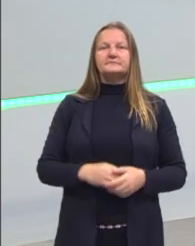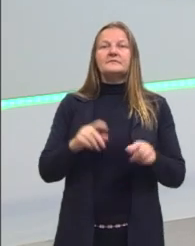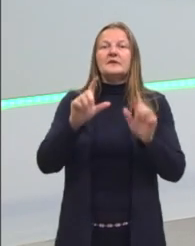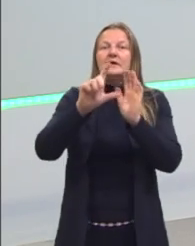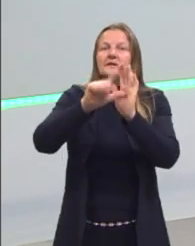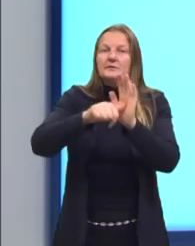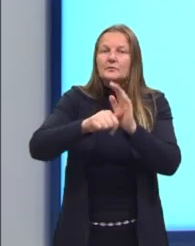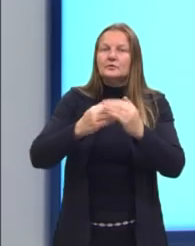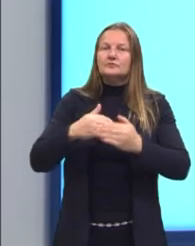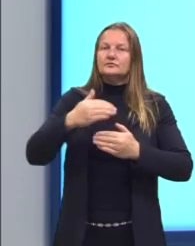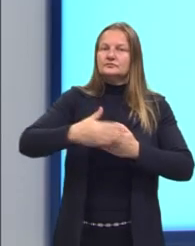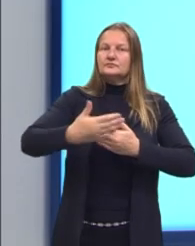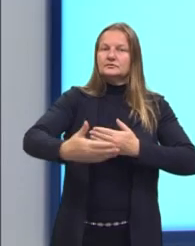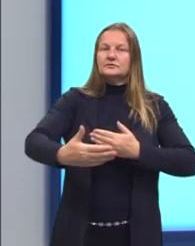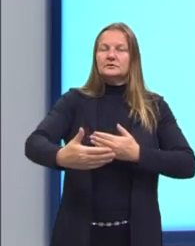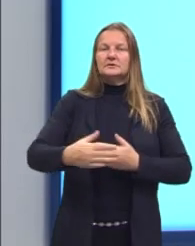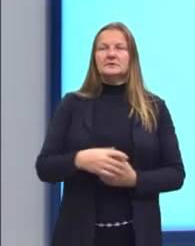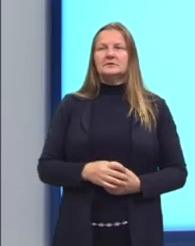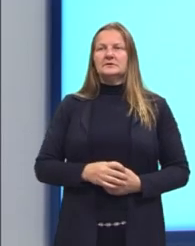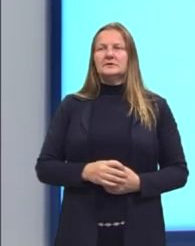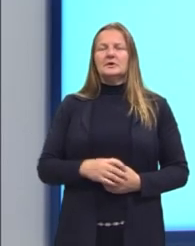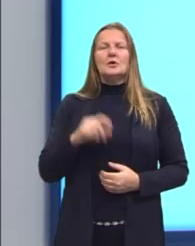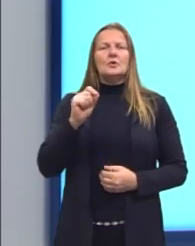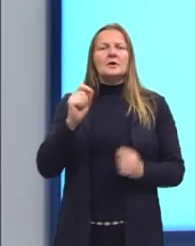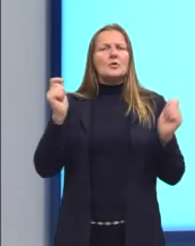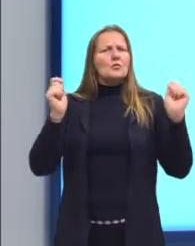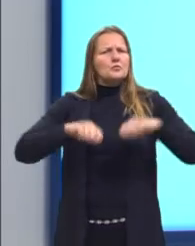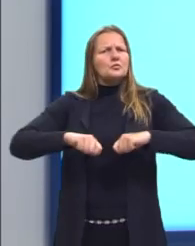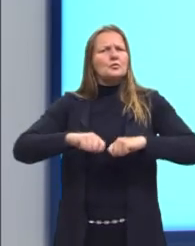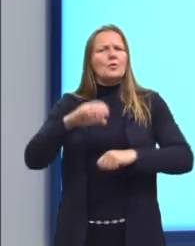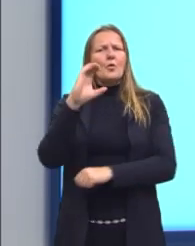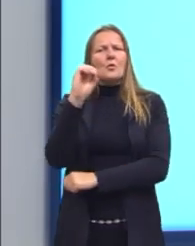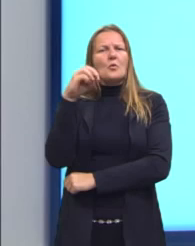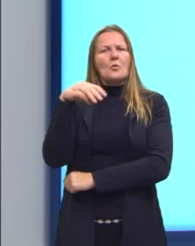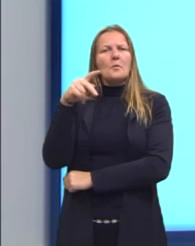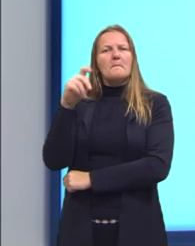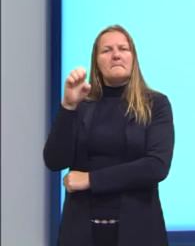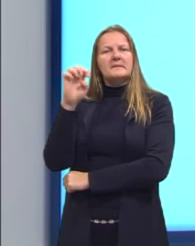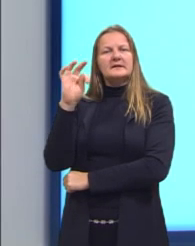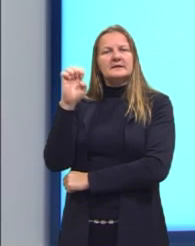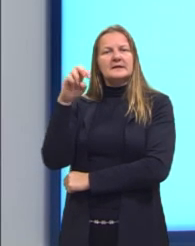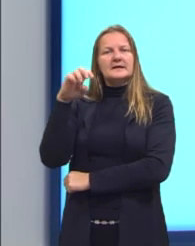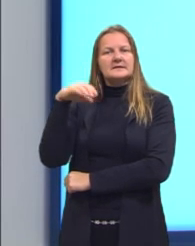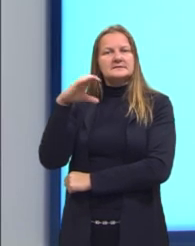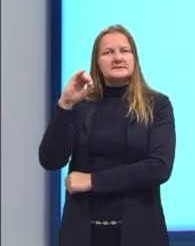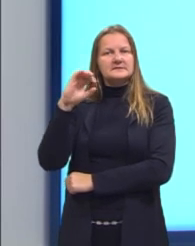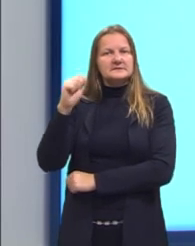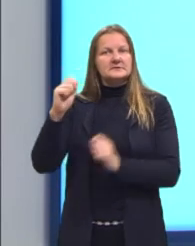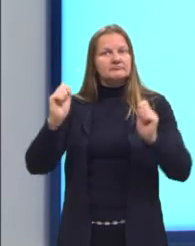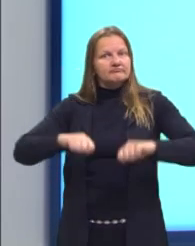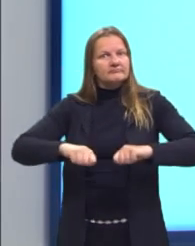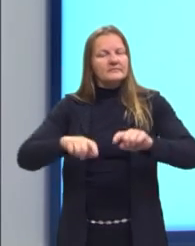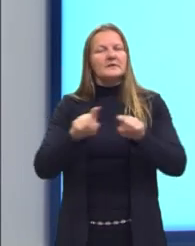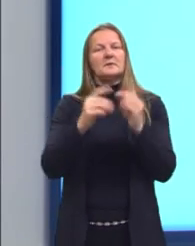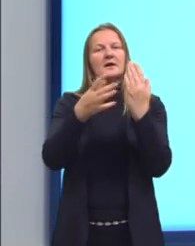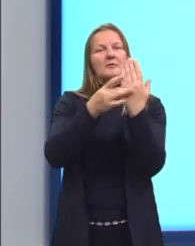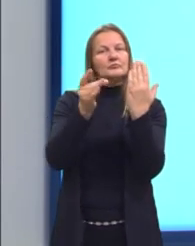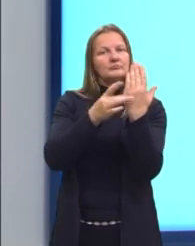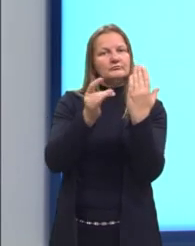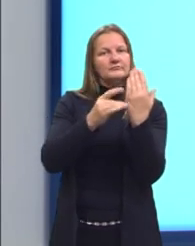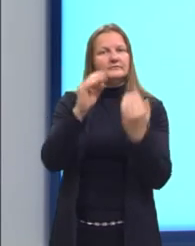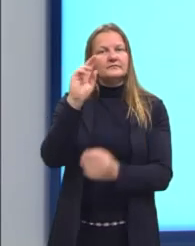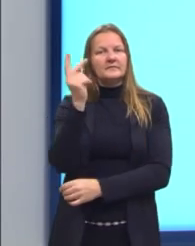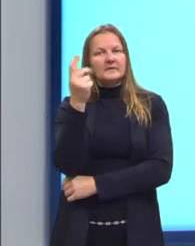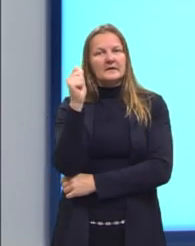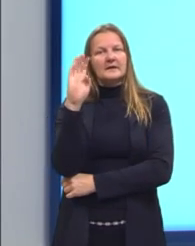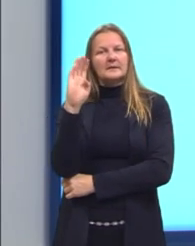vai para aquilo que a gente chama de competências, competências e habilidades. Dentro da área de linguagens, a gente